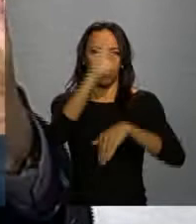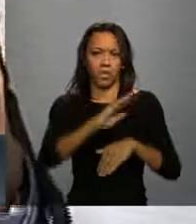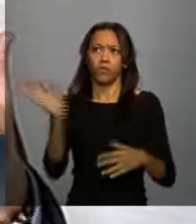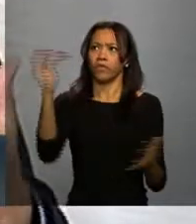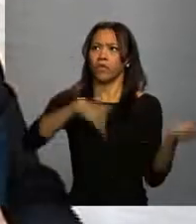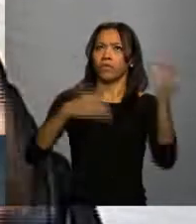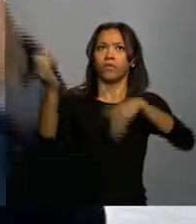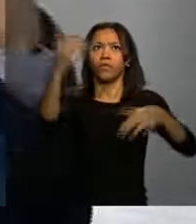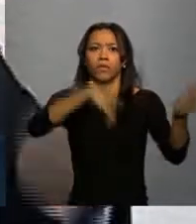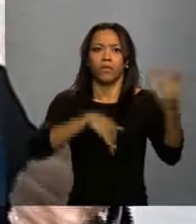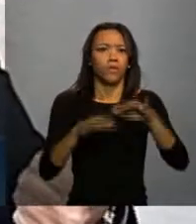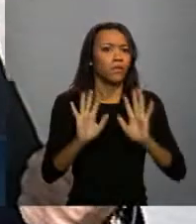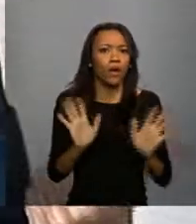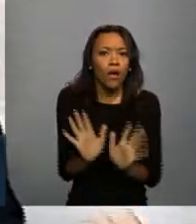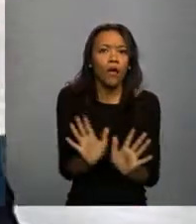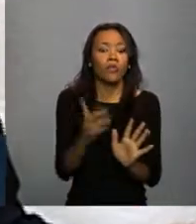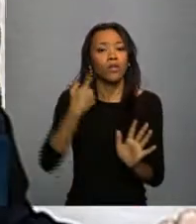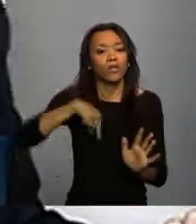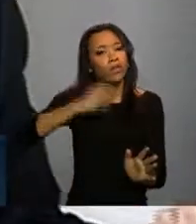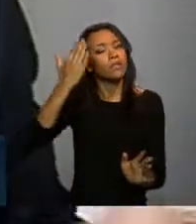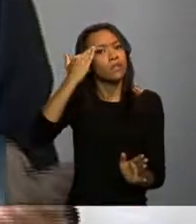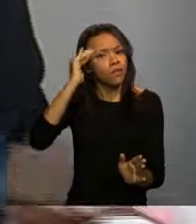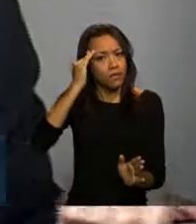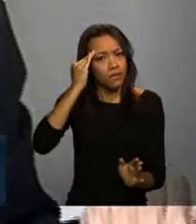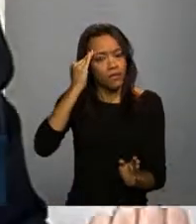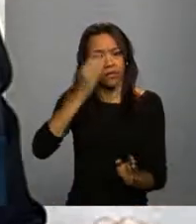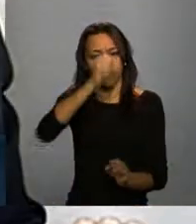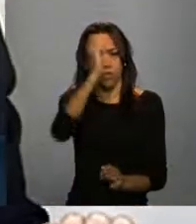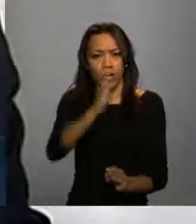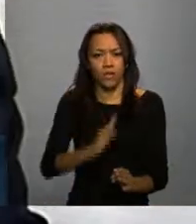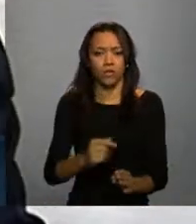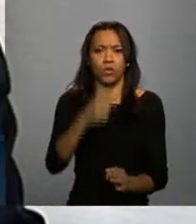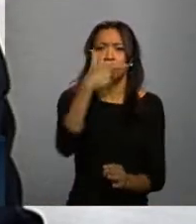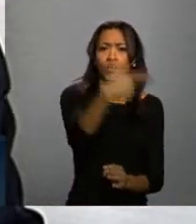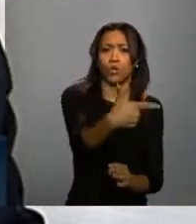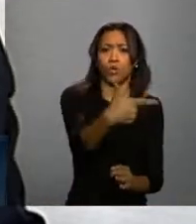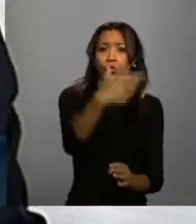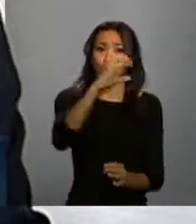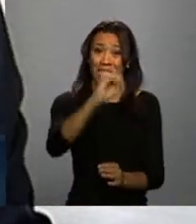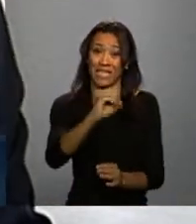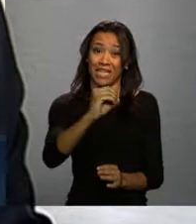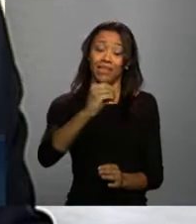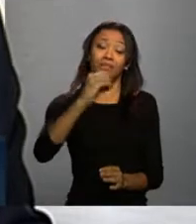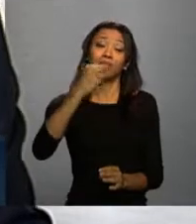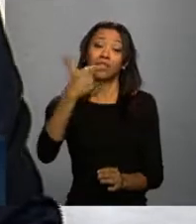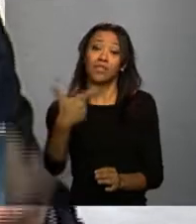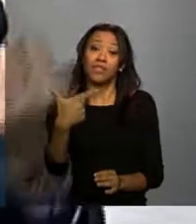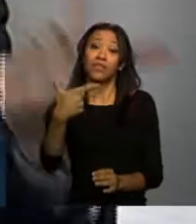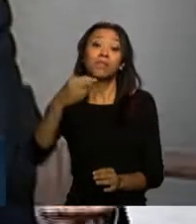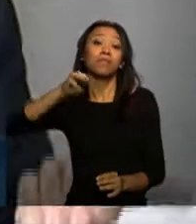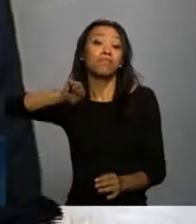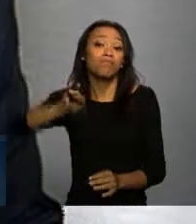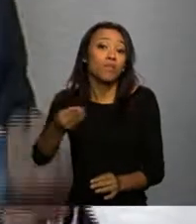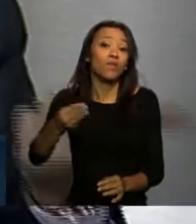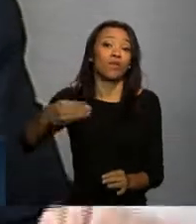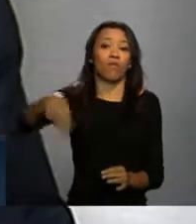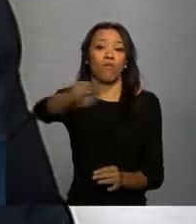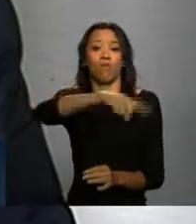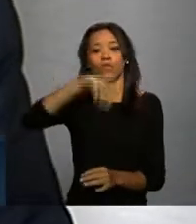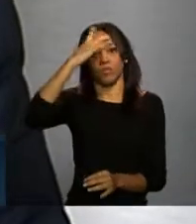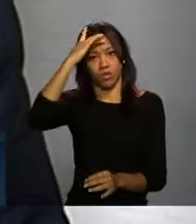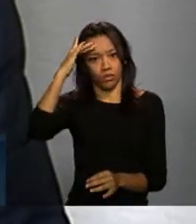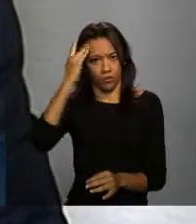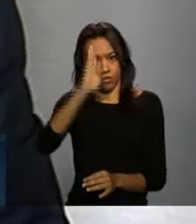gente reconheça o tamanho do país, um país agora com 202 milhões de pessoas, a potência, a